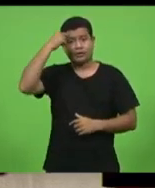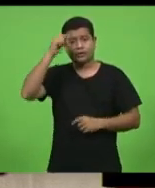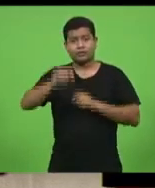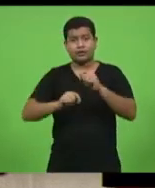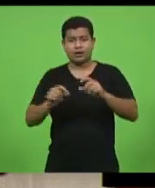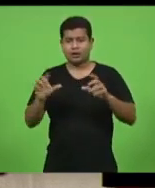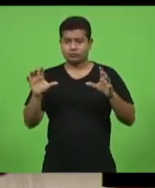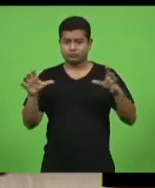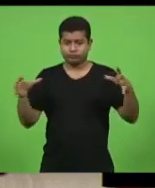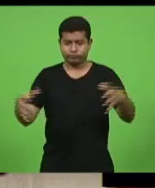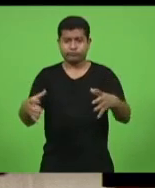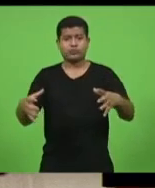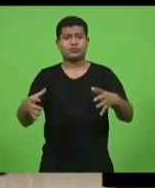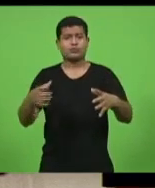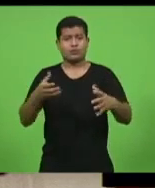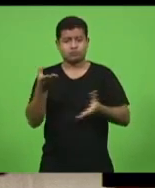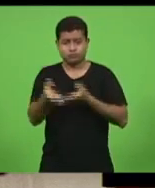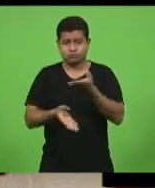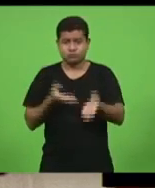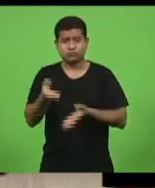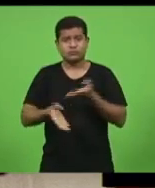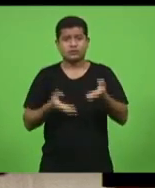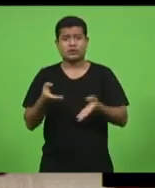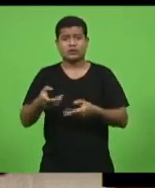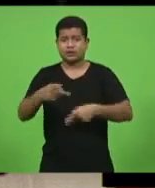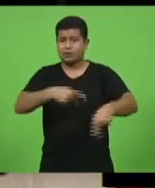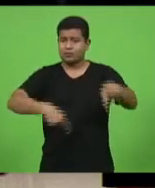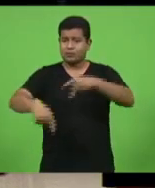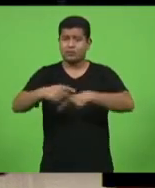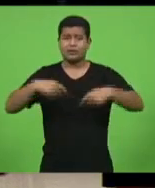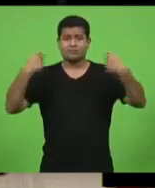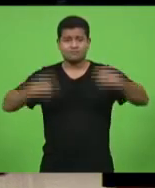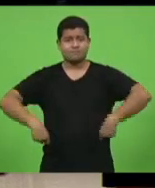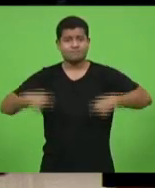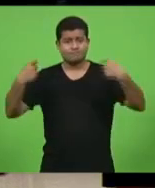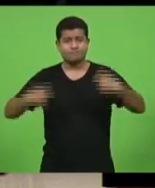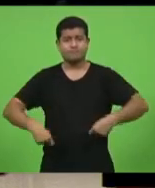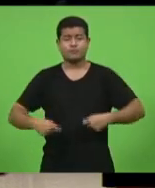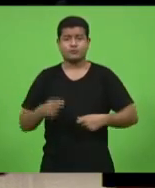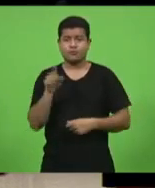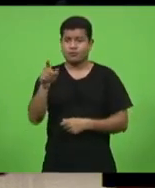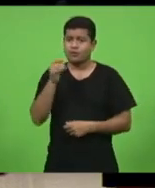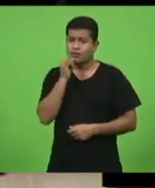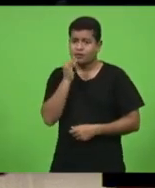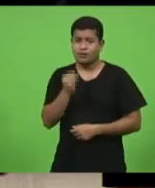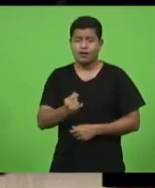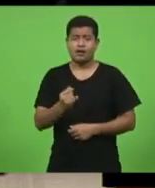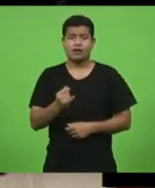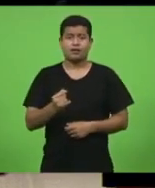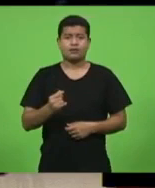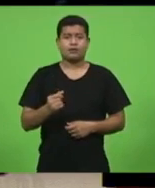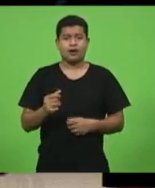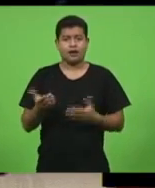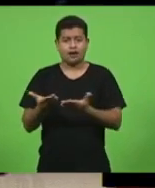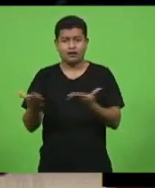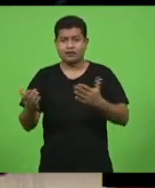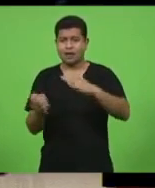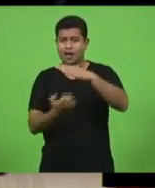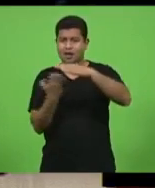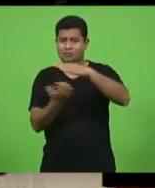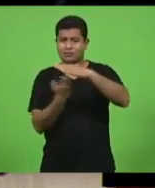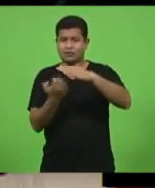atender esse povo que realmente precisa. Você falou os pequenos e médios empresários,